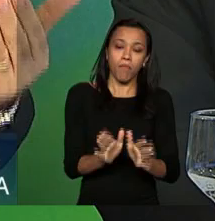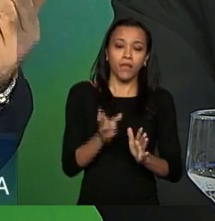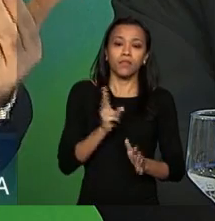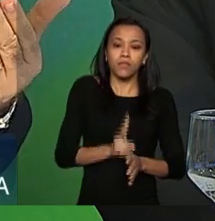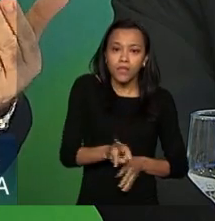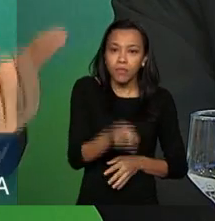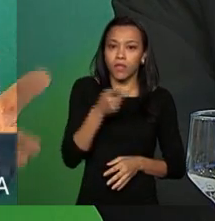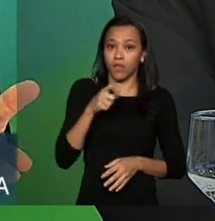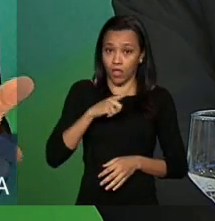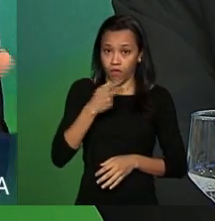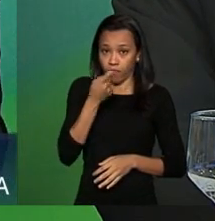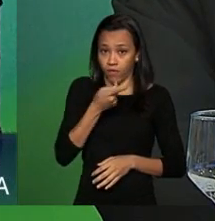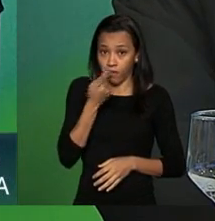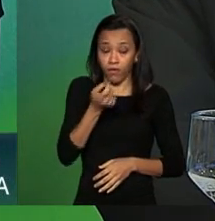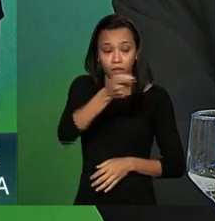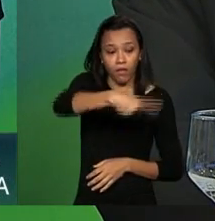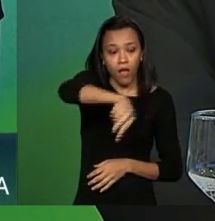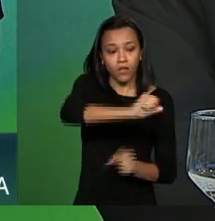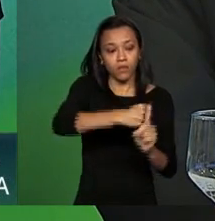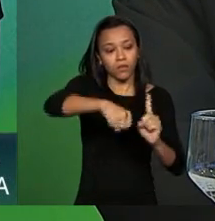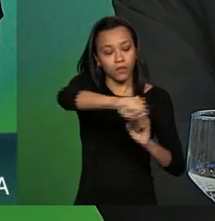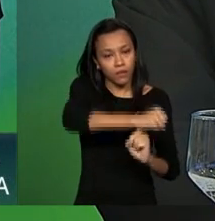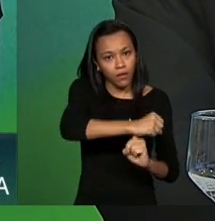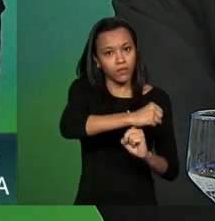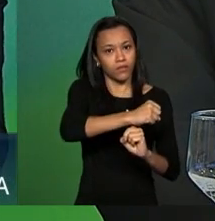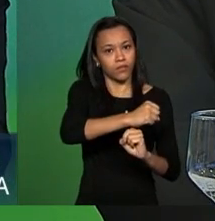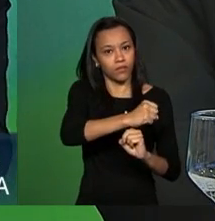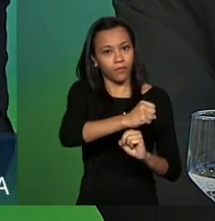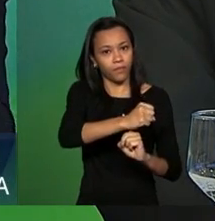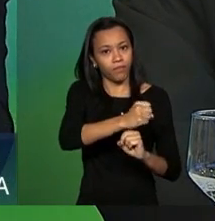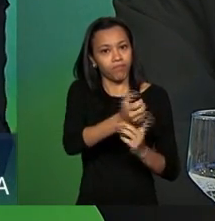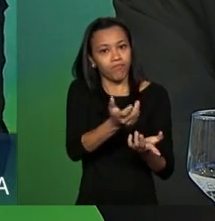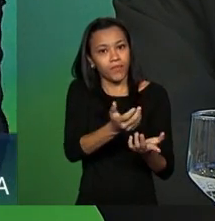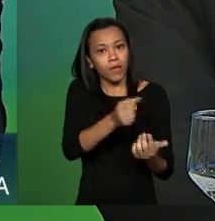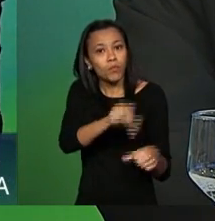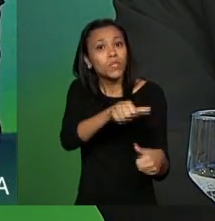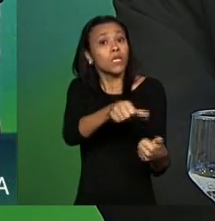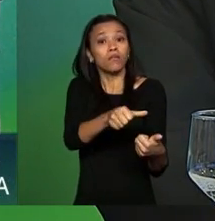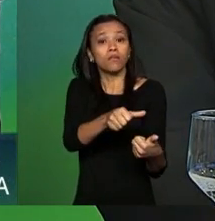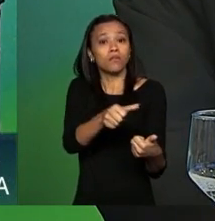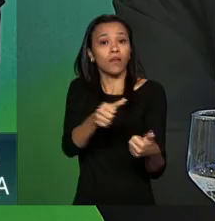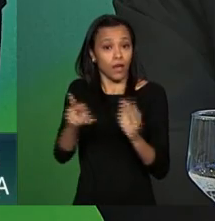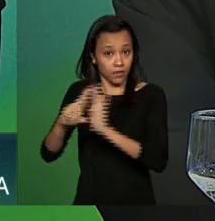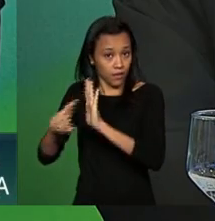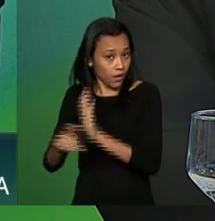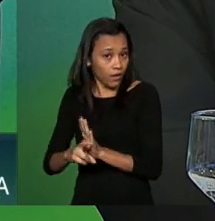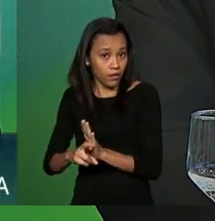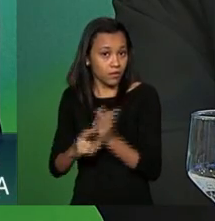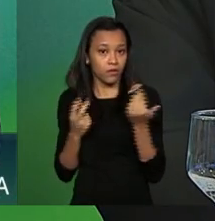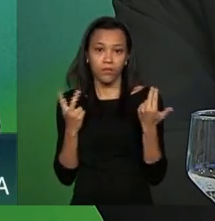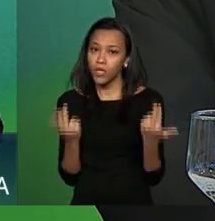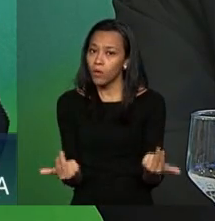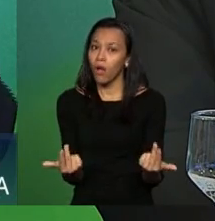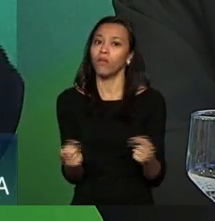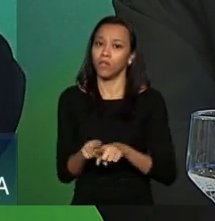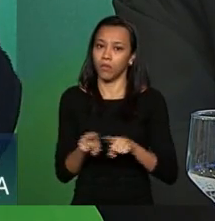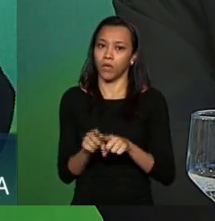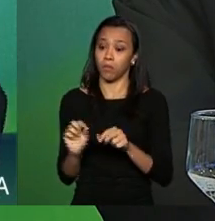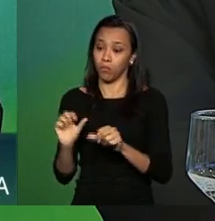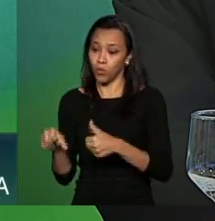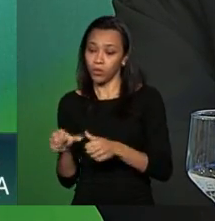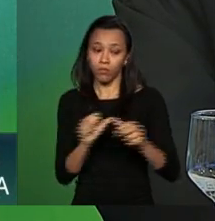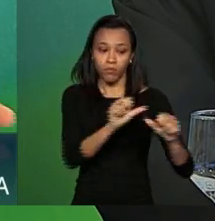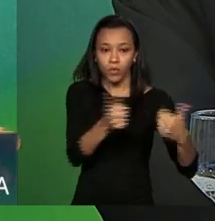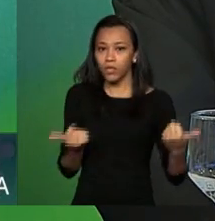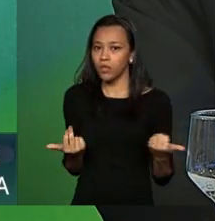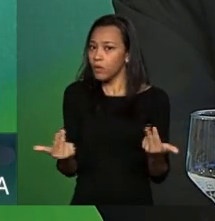Célia de que a sociedade evolui as regras precisam evoluir juntamente com isso o que nós vamos debater no